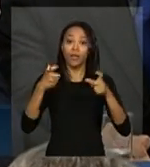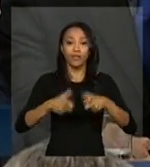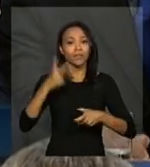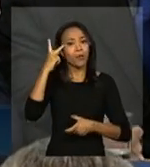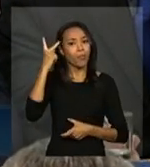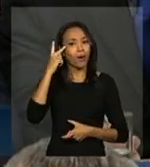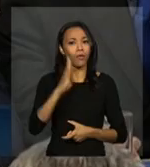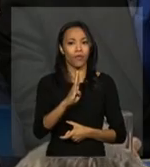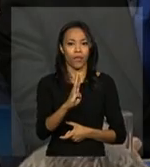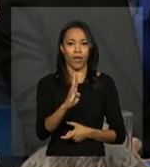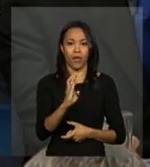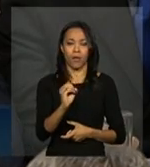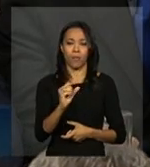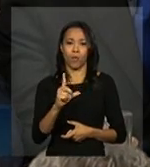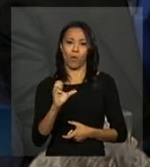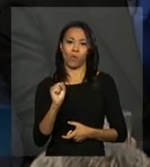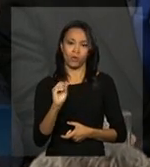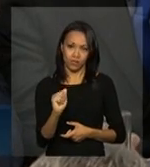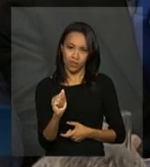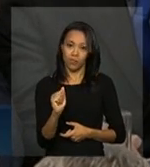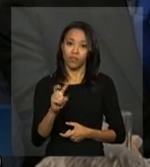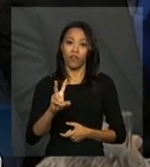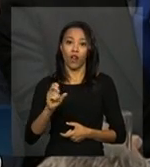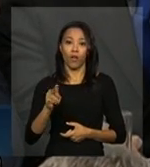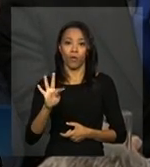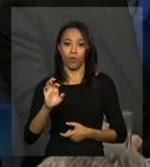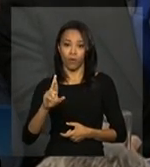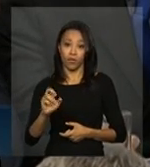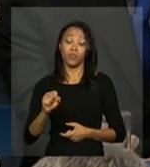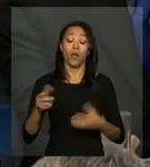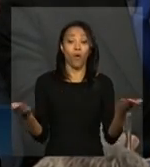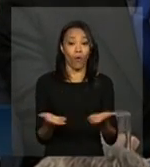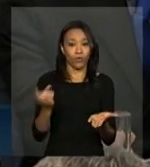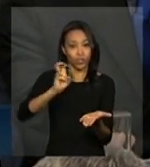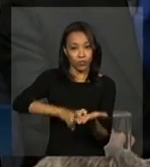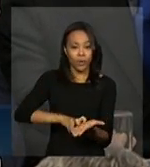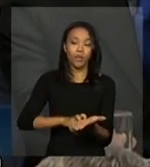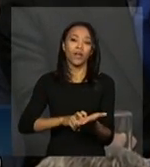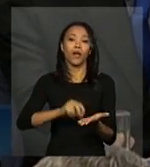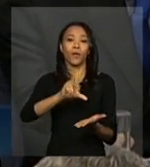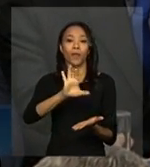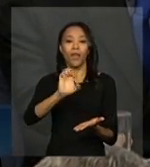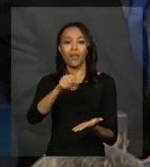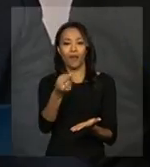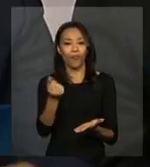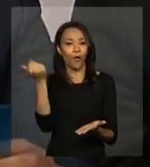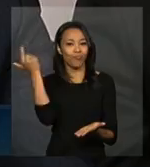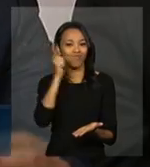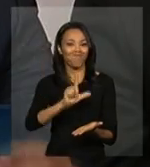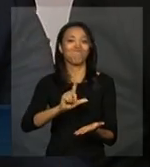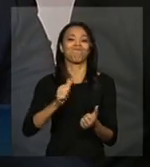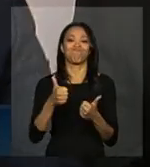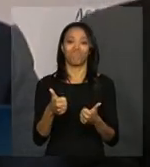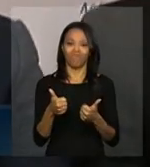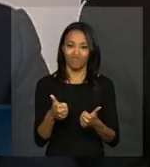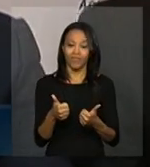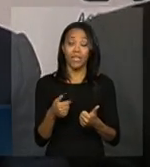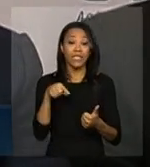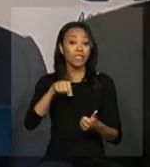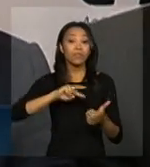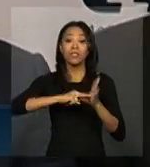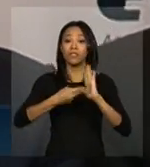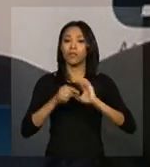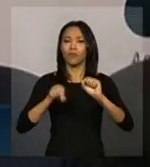E quero dizer aos senhores que o leilão realizado na manhã de hoje foi um sucesso e representa um